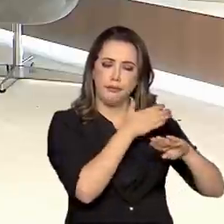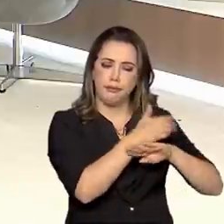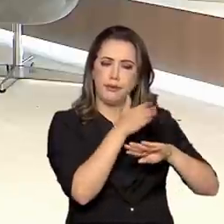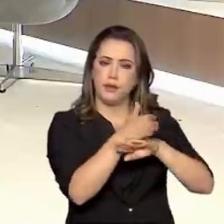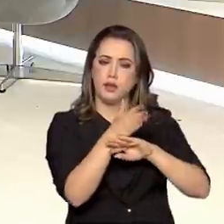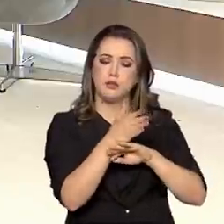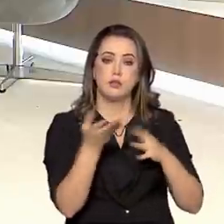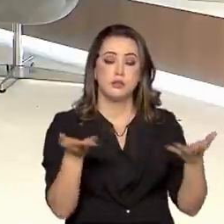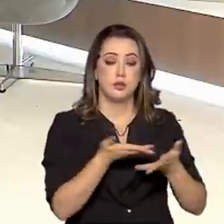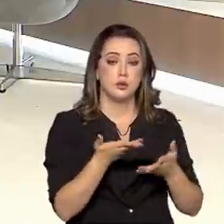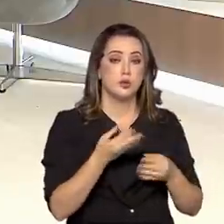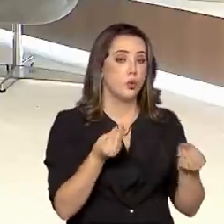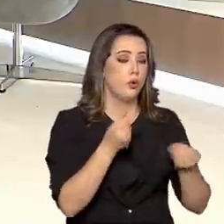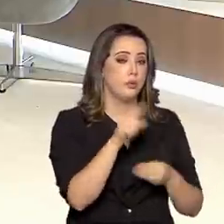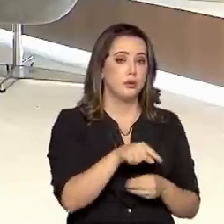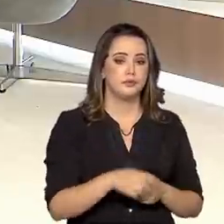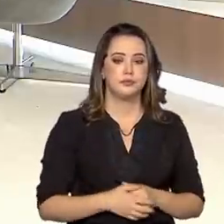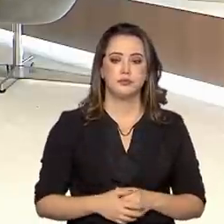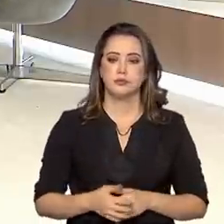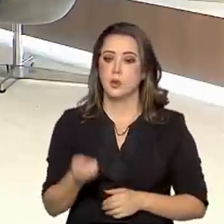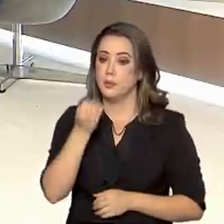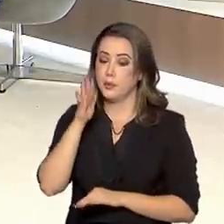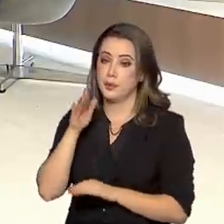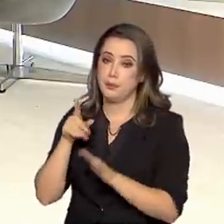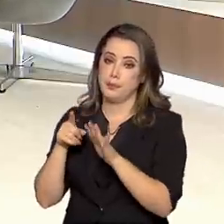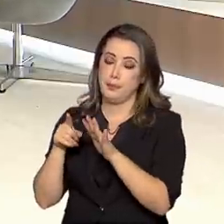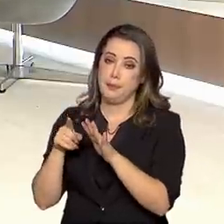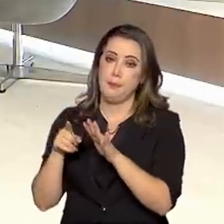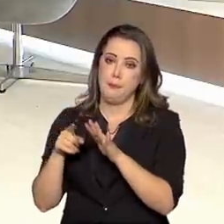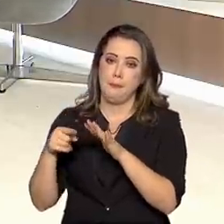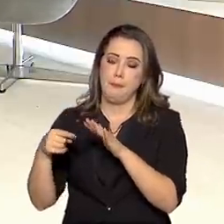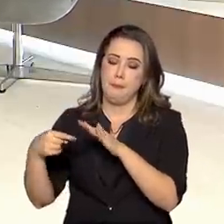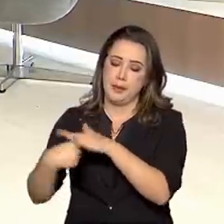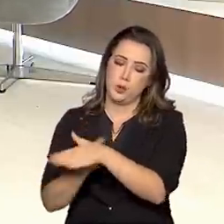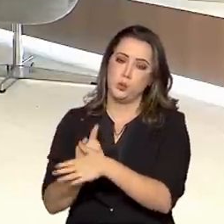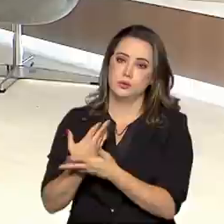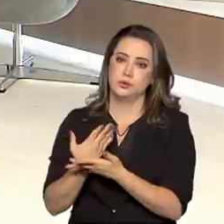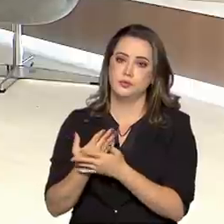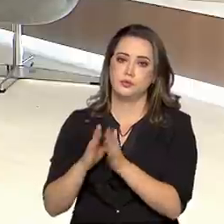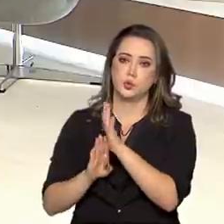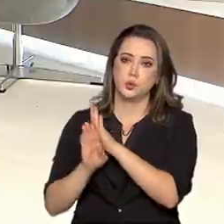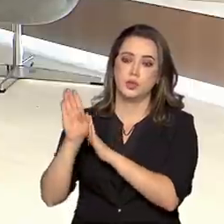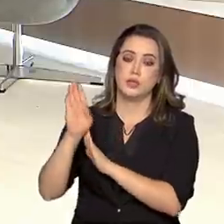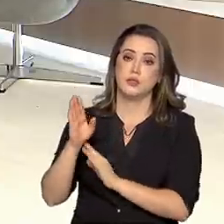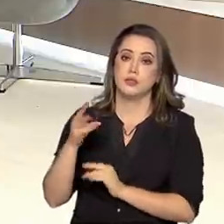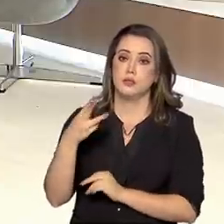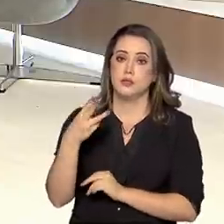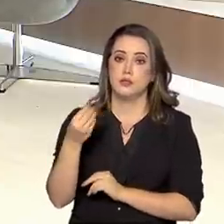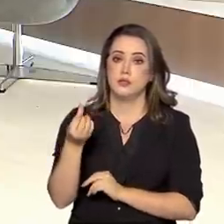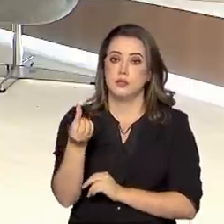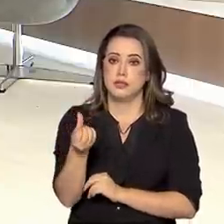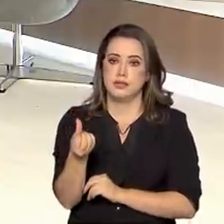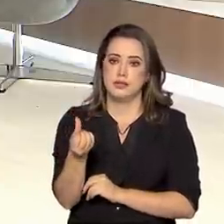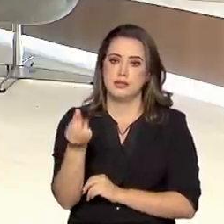Qual o volume de acesso hoje? Ótima pergunta. Na verdade, o crescimento foi fantástico, foi de 306%.